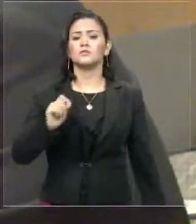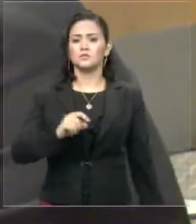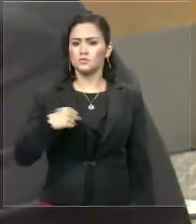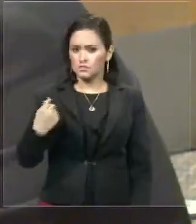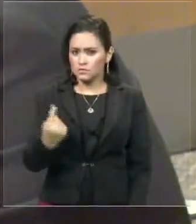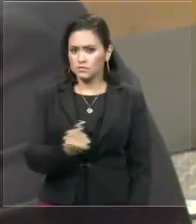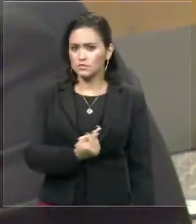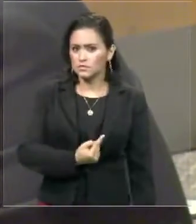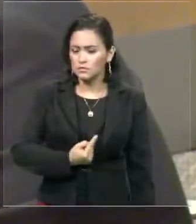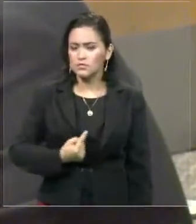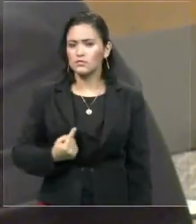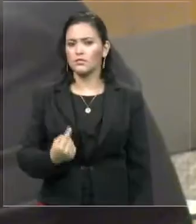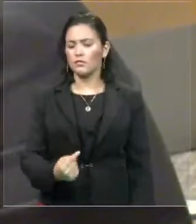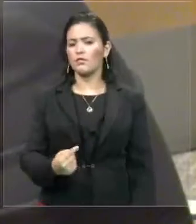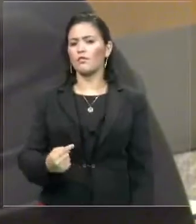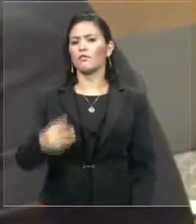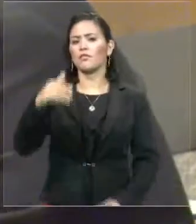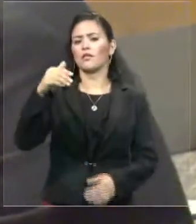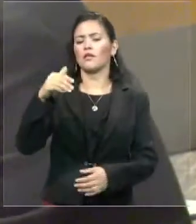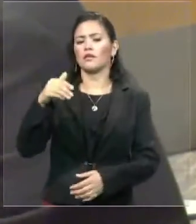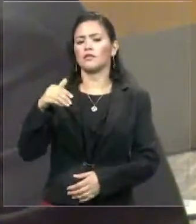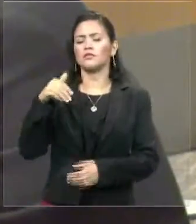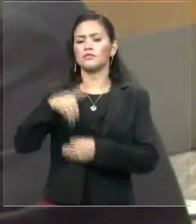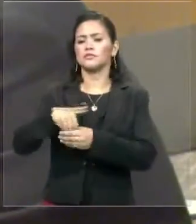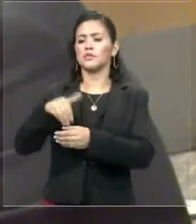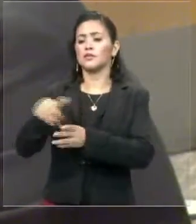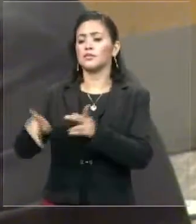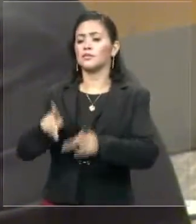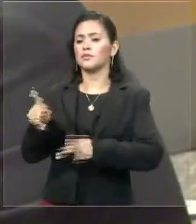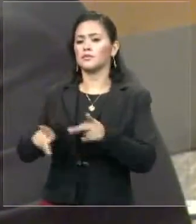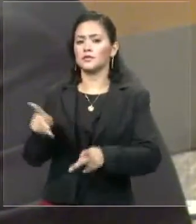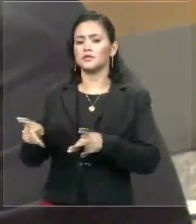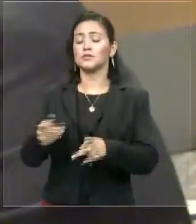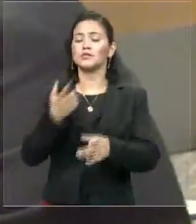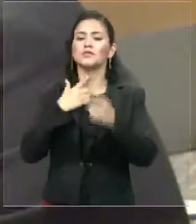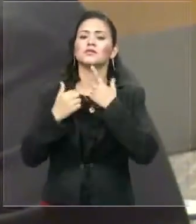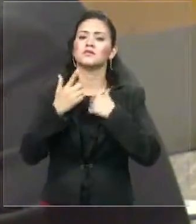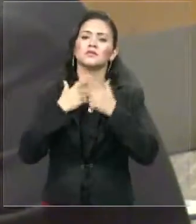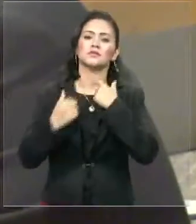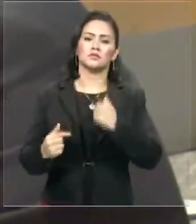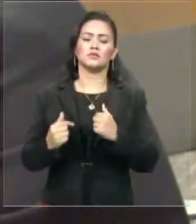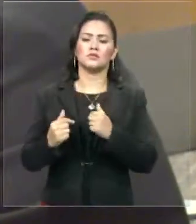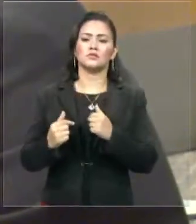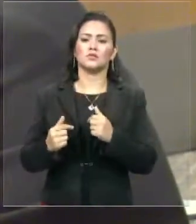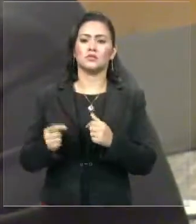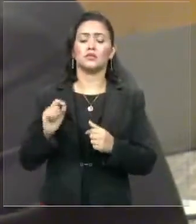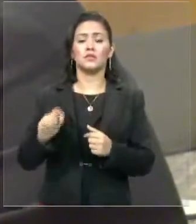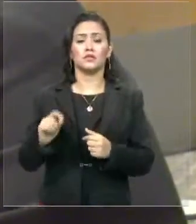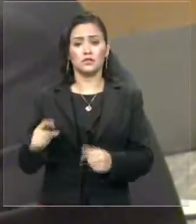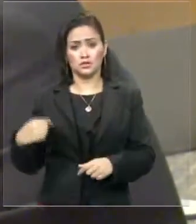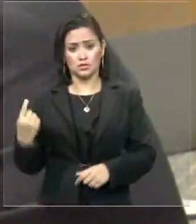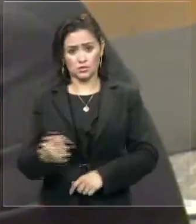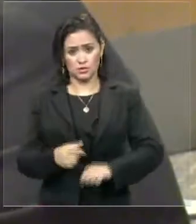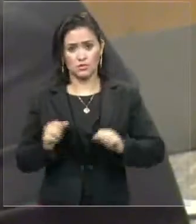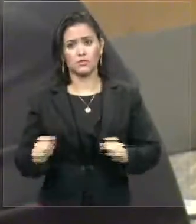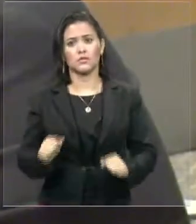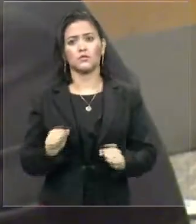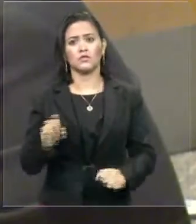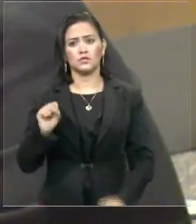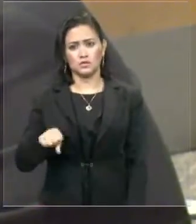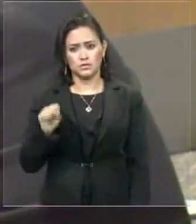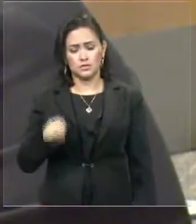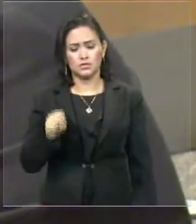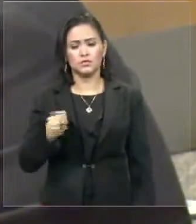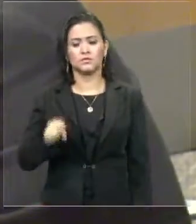faísca de hoje se torne uma grande chama. Uma chama que nós possamos sim ser